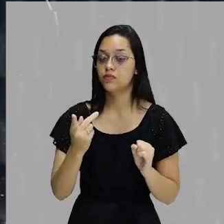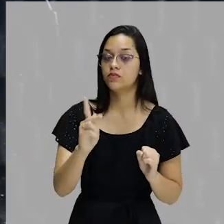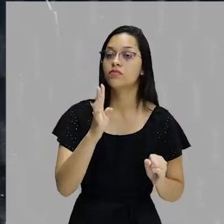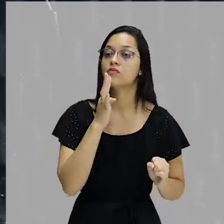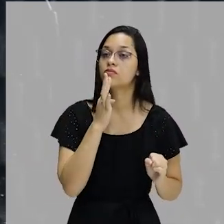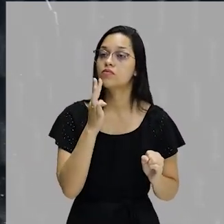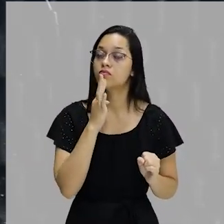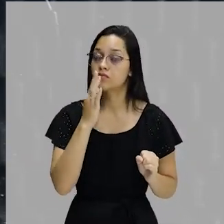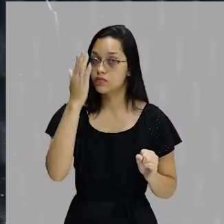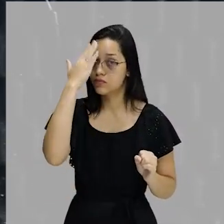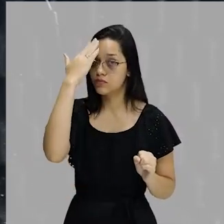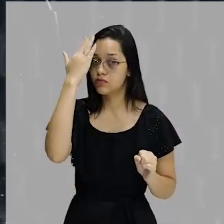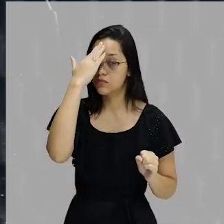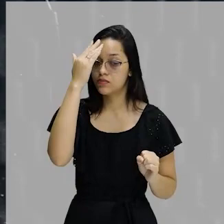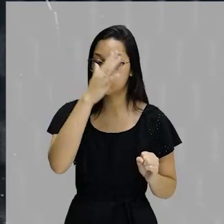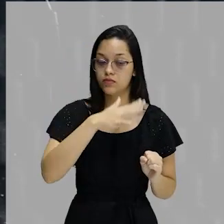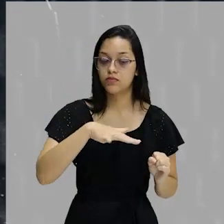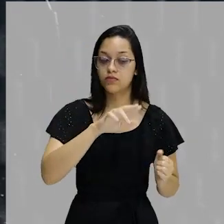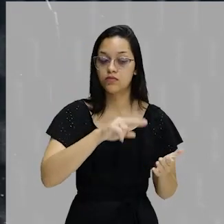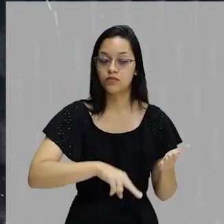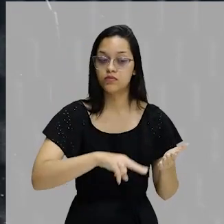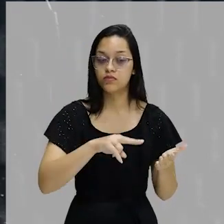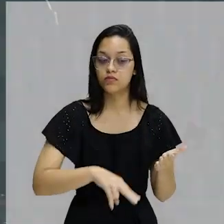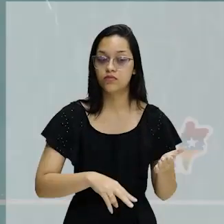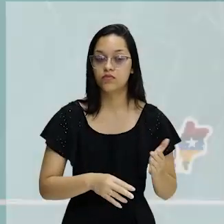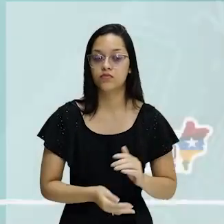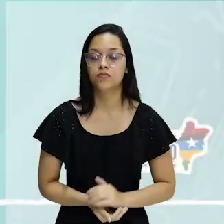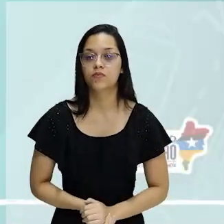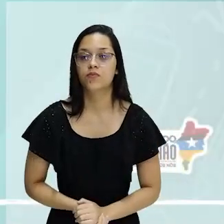conhecimento e o seu entendimento daquela referida leitura, tá bom?